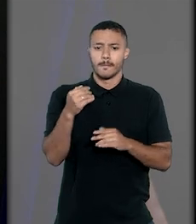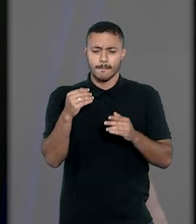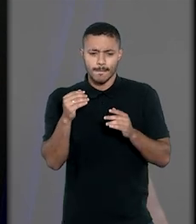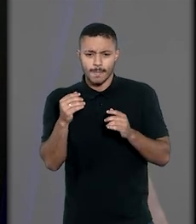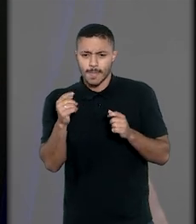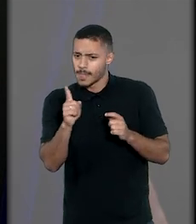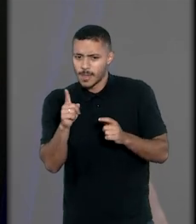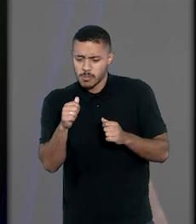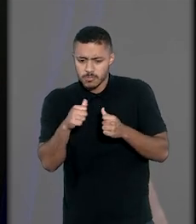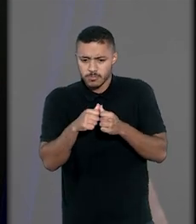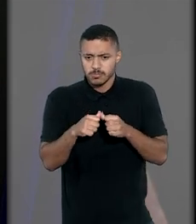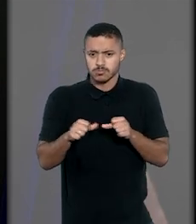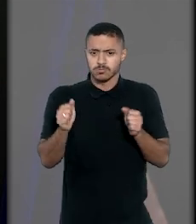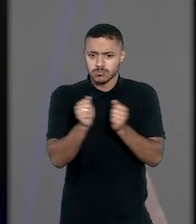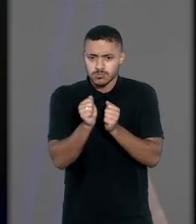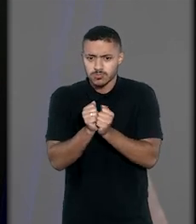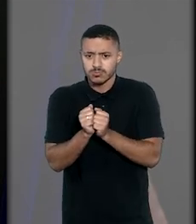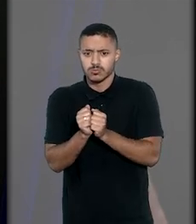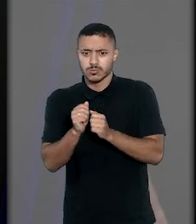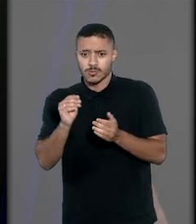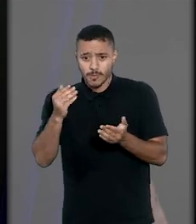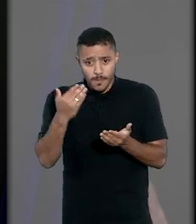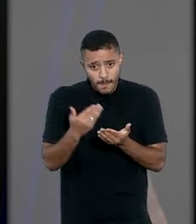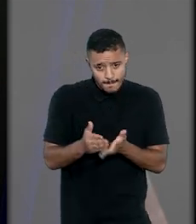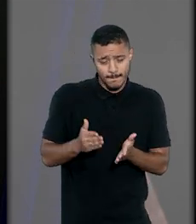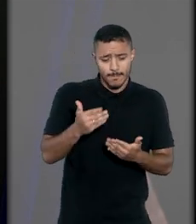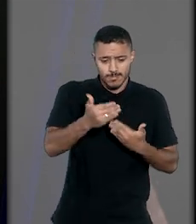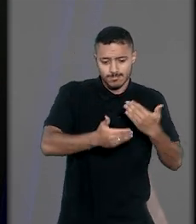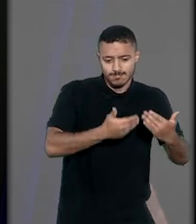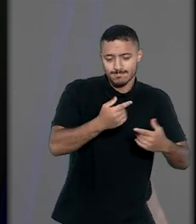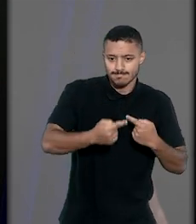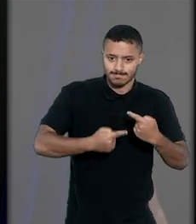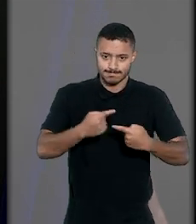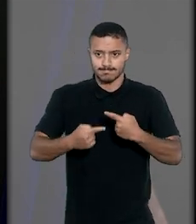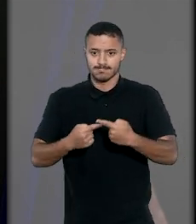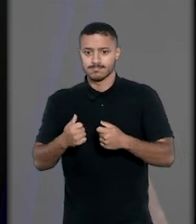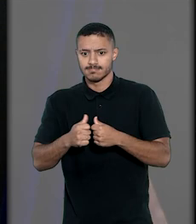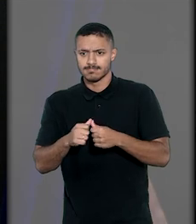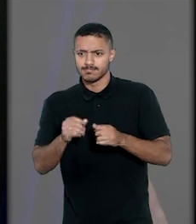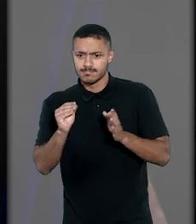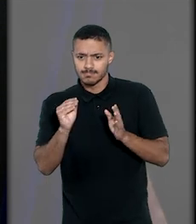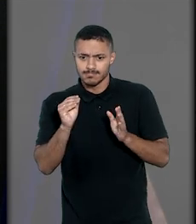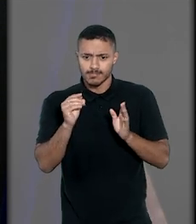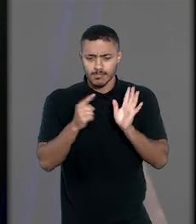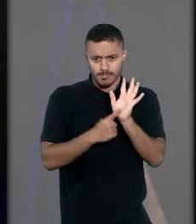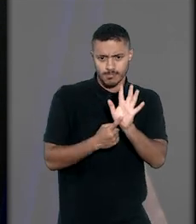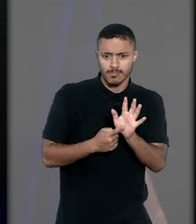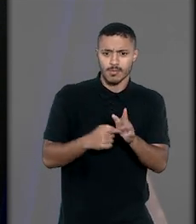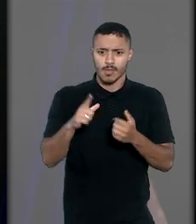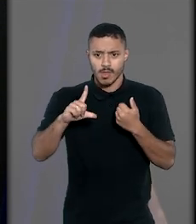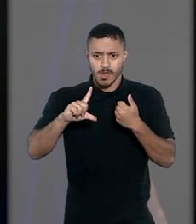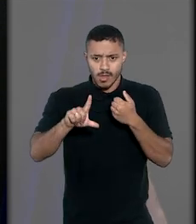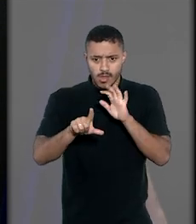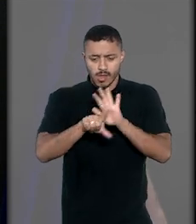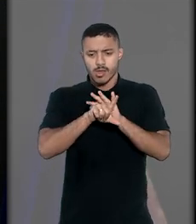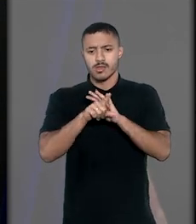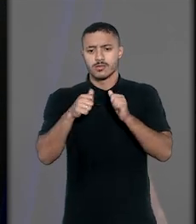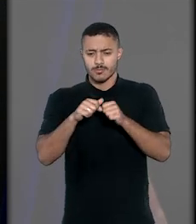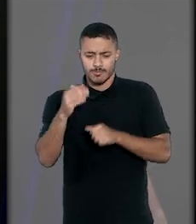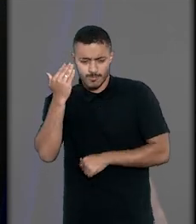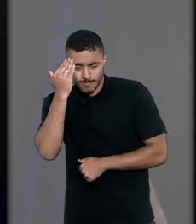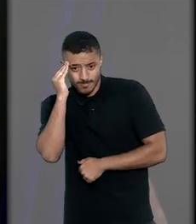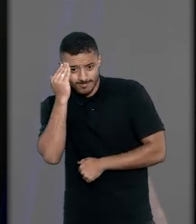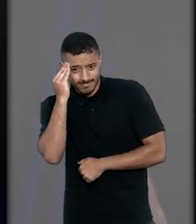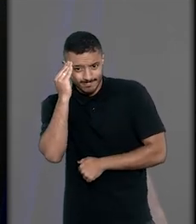que o ato praticado não se enquadraria nas hipóteses de exclusão da sucessão, que estariam taxativamente elencadas na lei